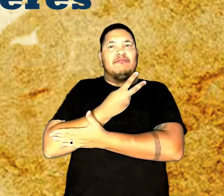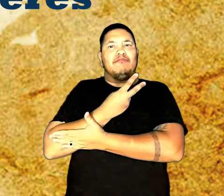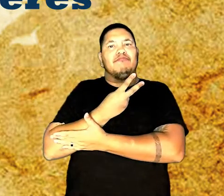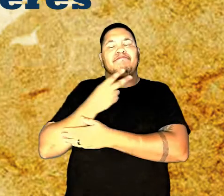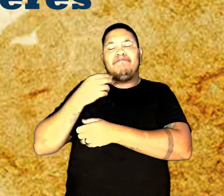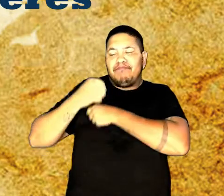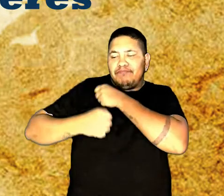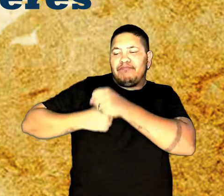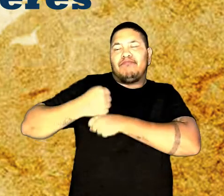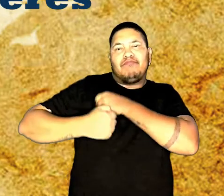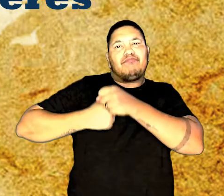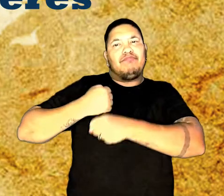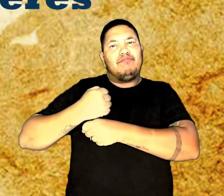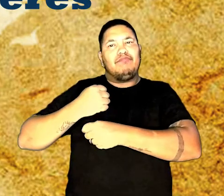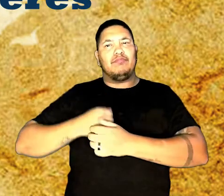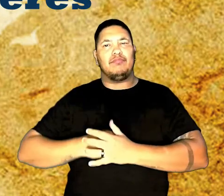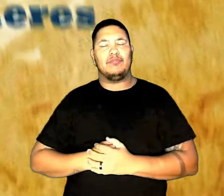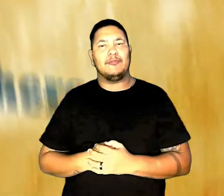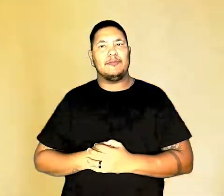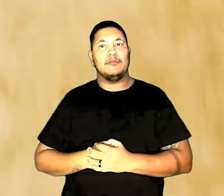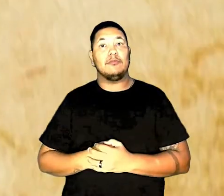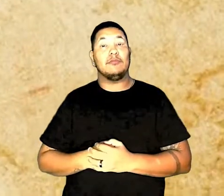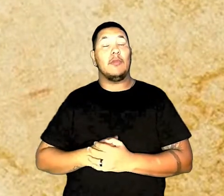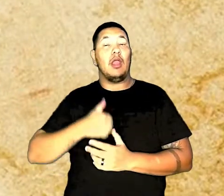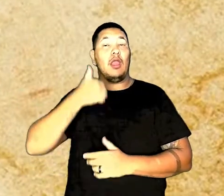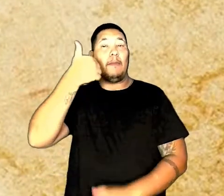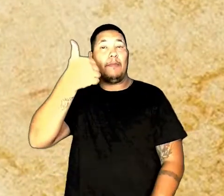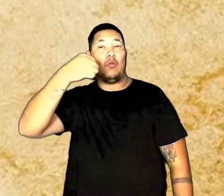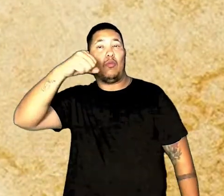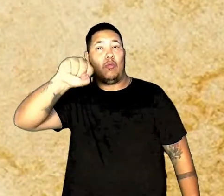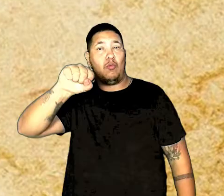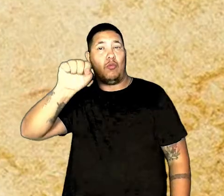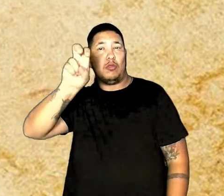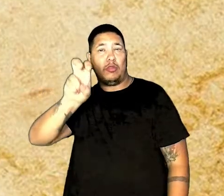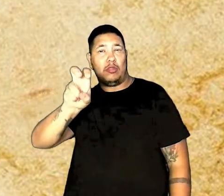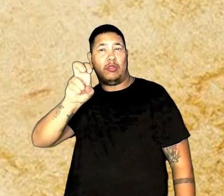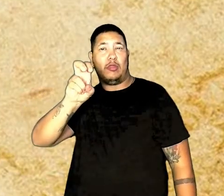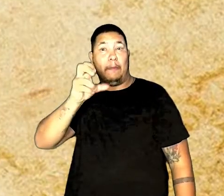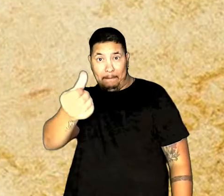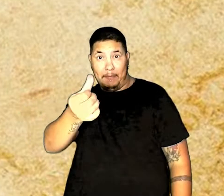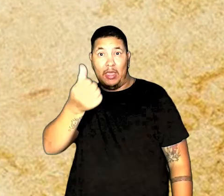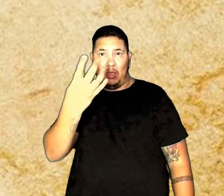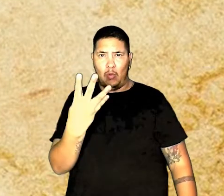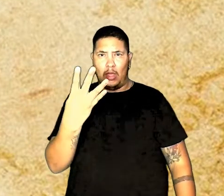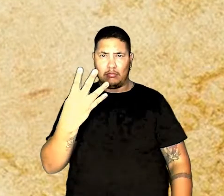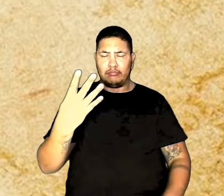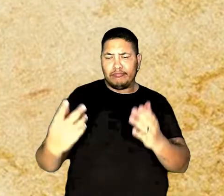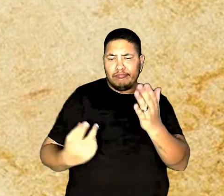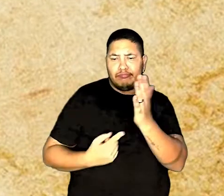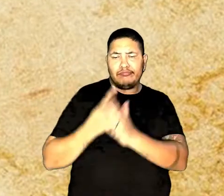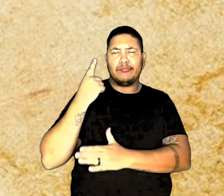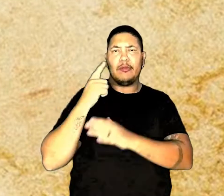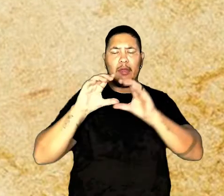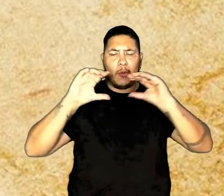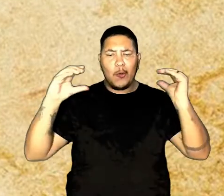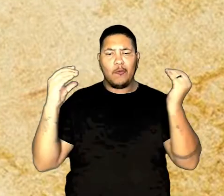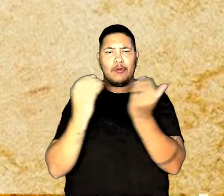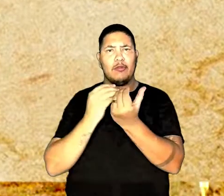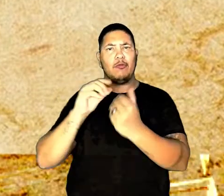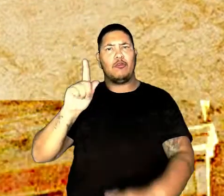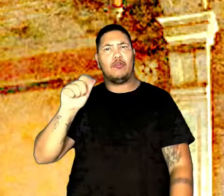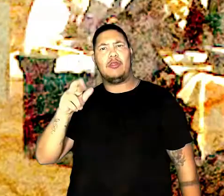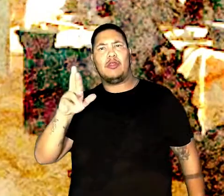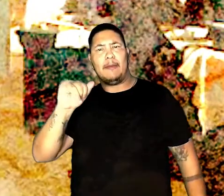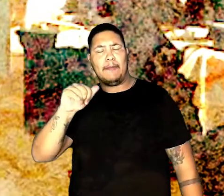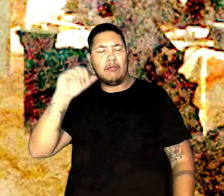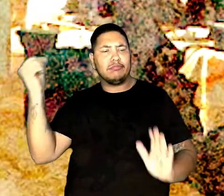acontecendo décadas mais tarde. Já em 1864, a Primeira Convenção de Genebra